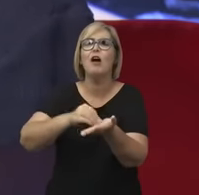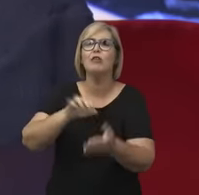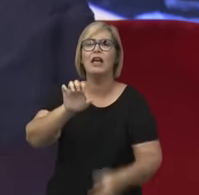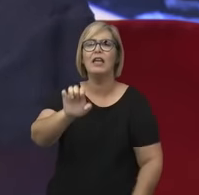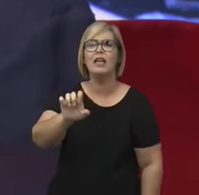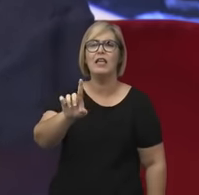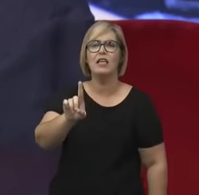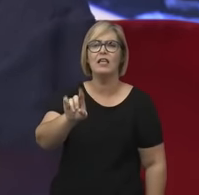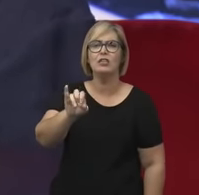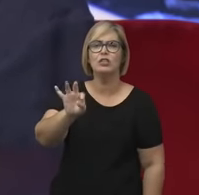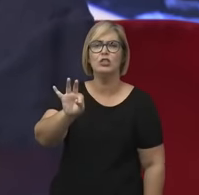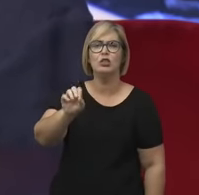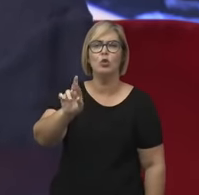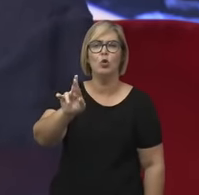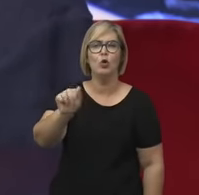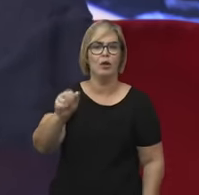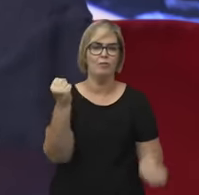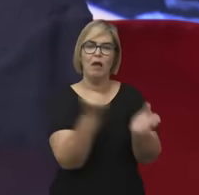chegou